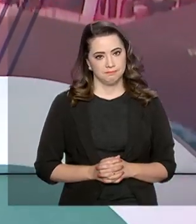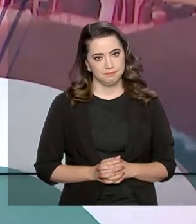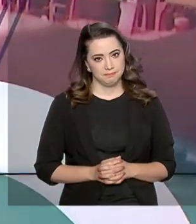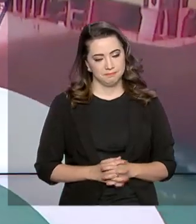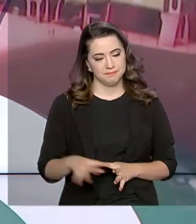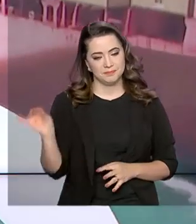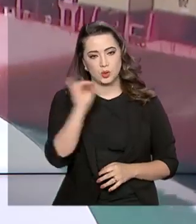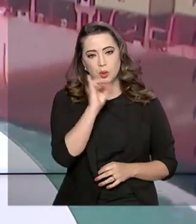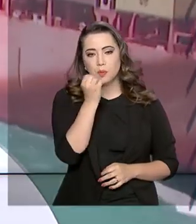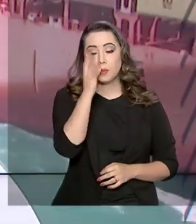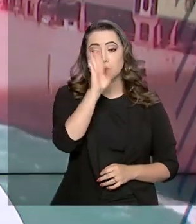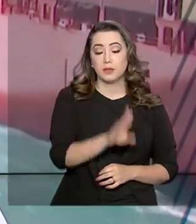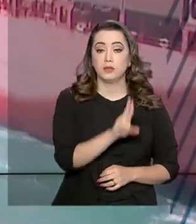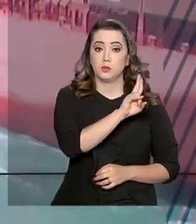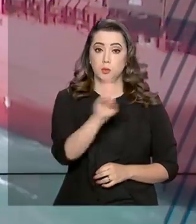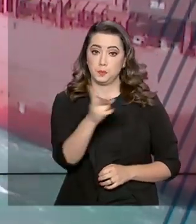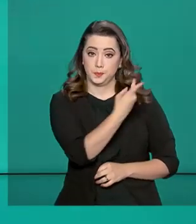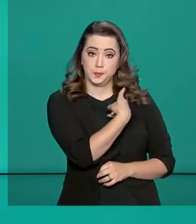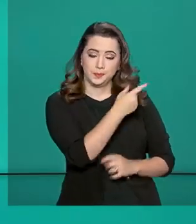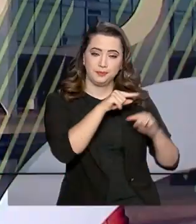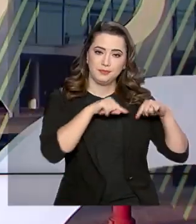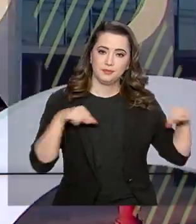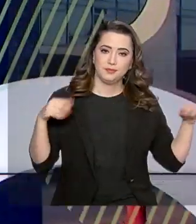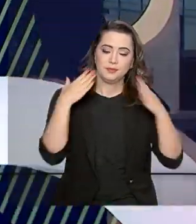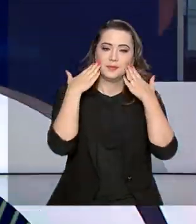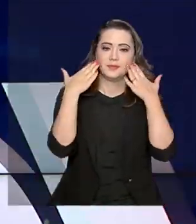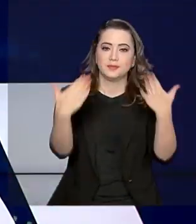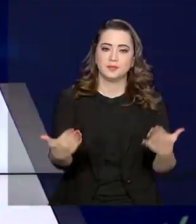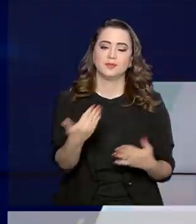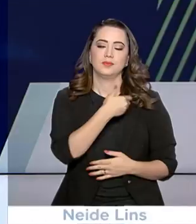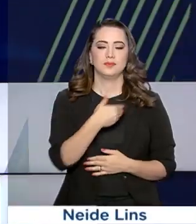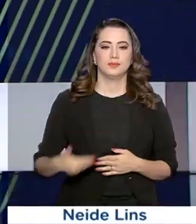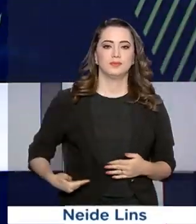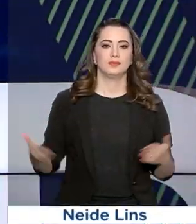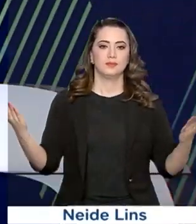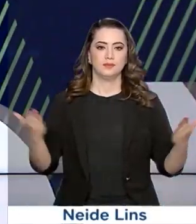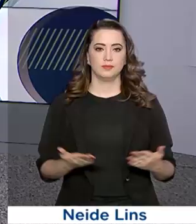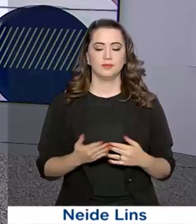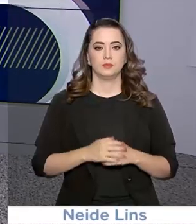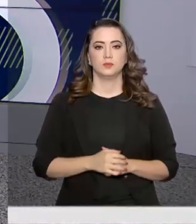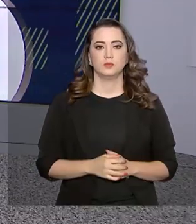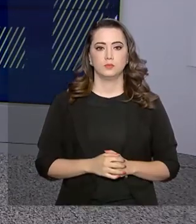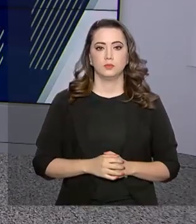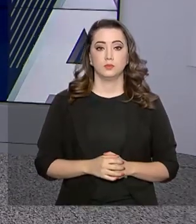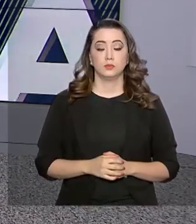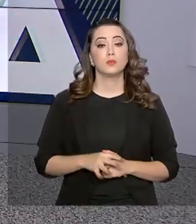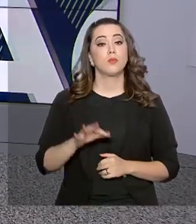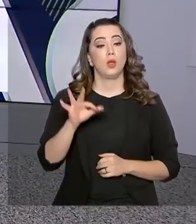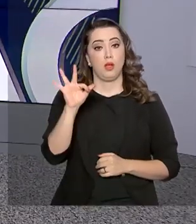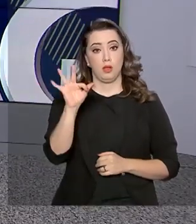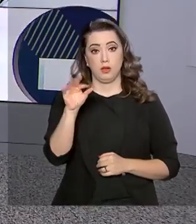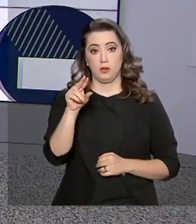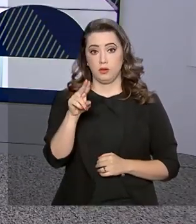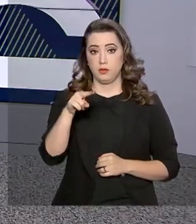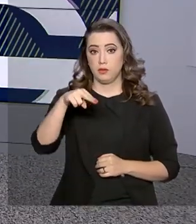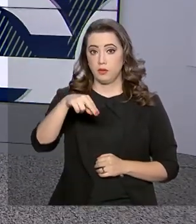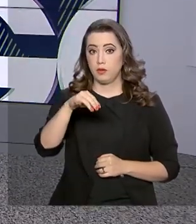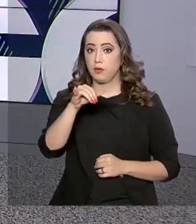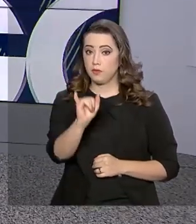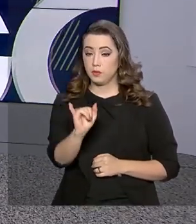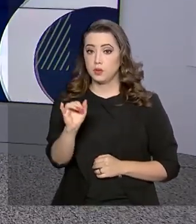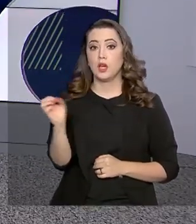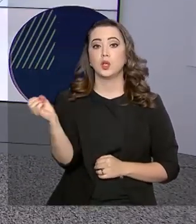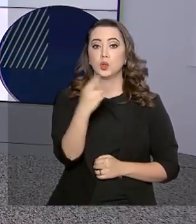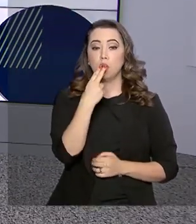Olá, boa tarde, eu sou Lilian Reis e estamos de volta com mais uma edição do Governo Agora. A FUNAI divulgou uma nova